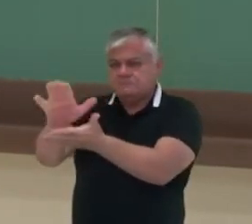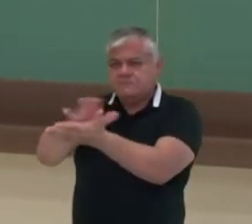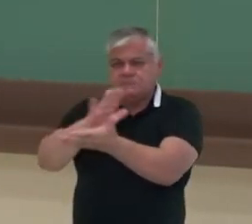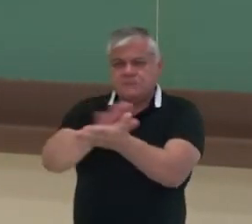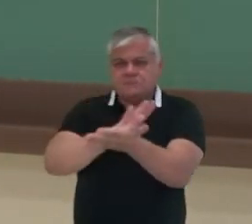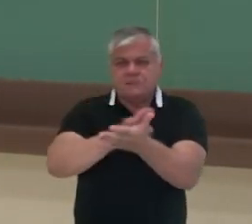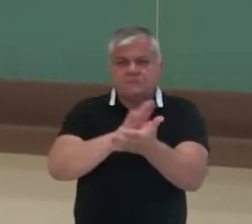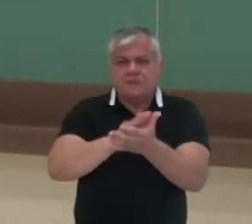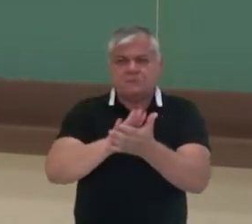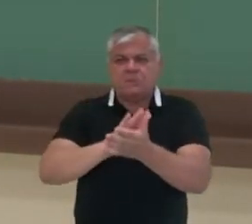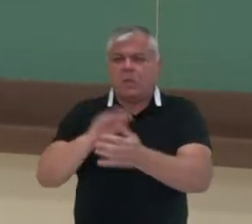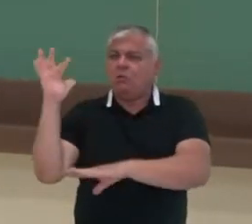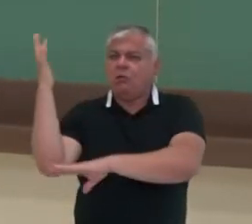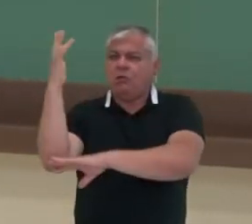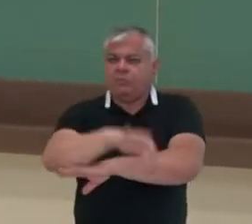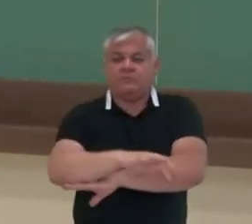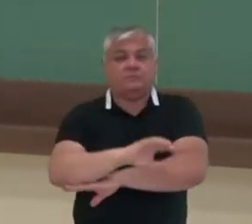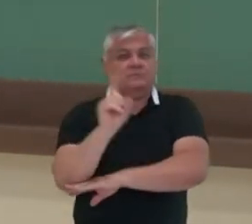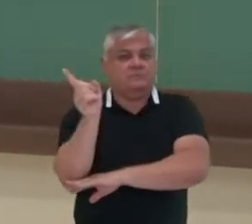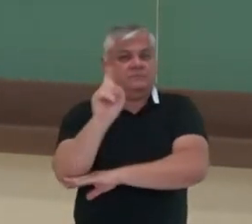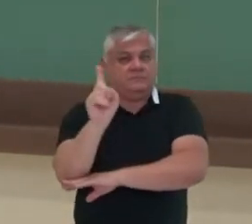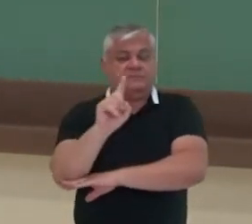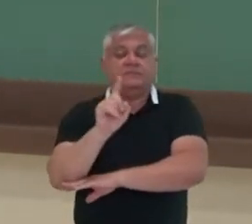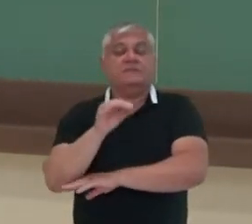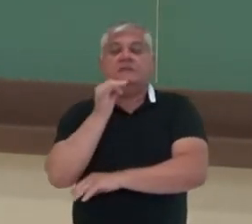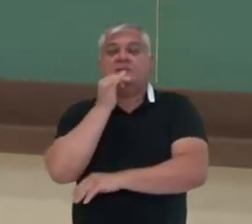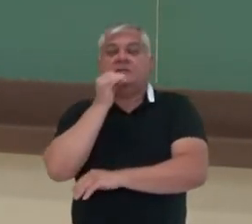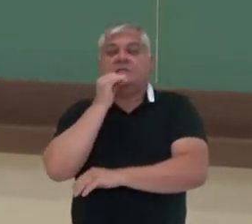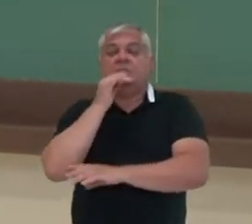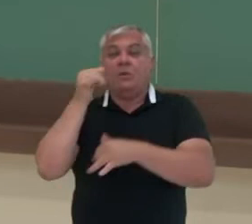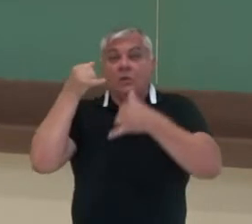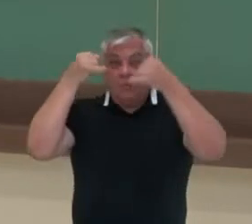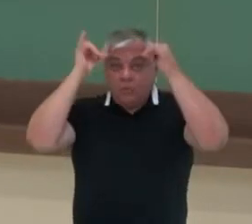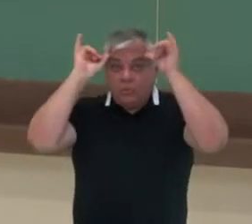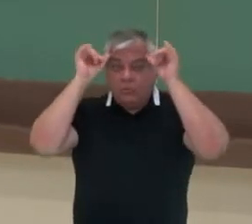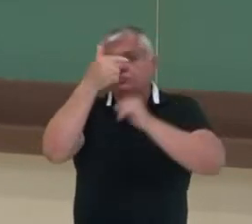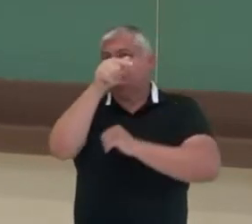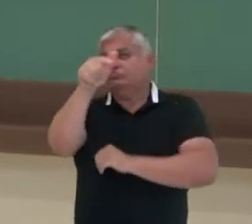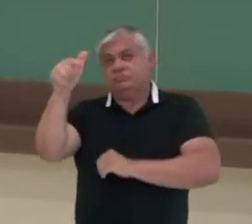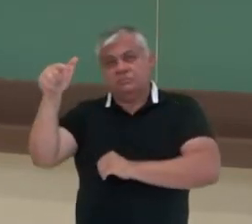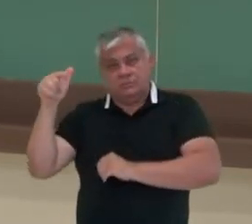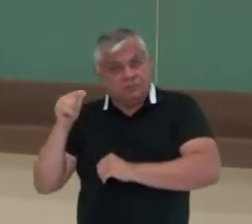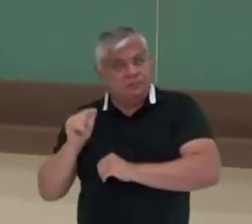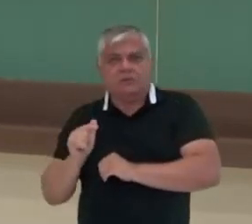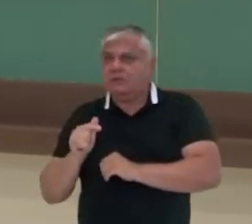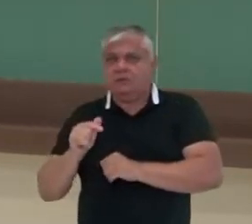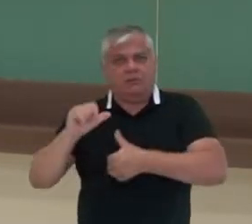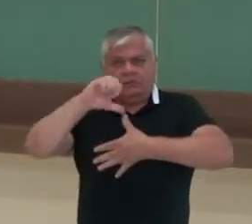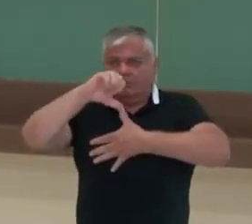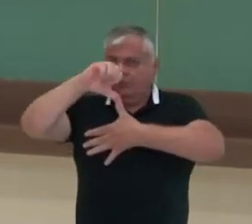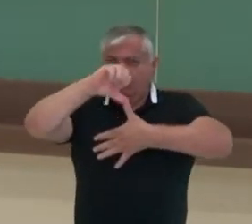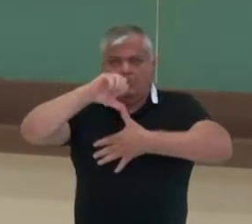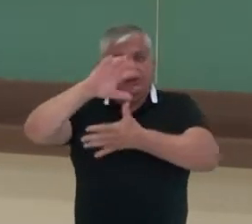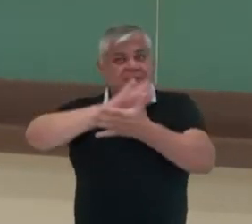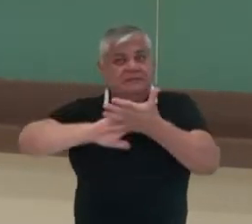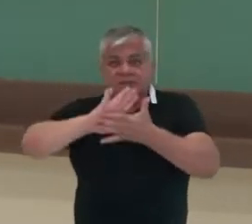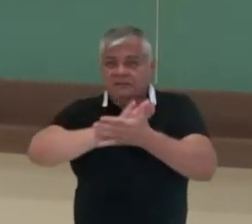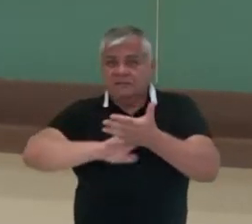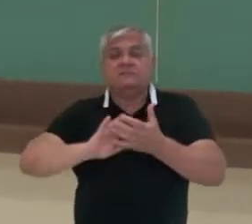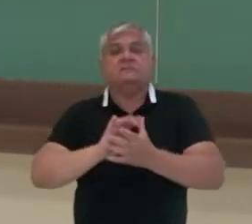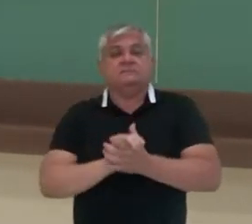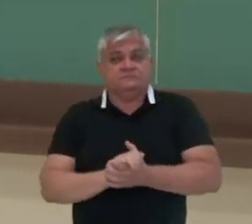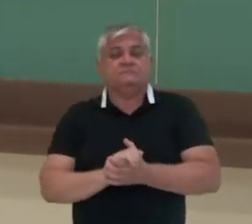bilhões de hectares, não. E depois não botavam boi, até porque boi não tinha nem na América. Tá bom? Outro ponto importante.